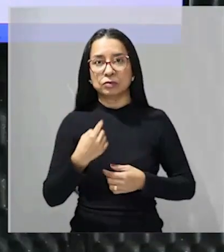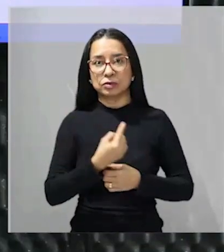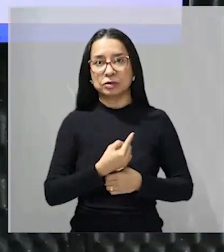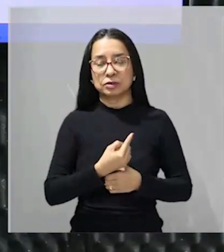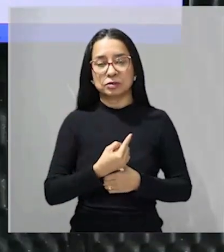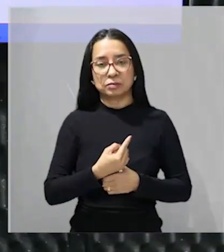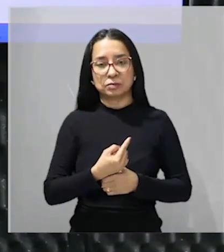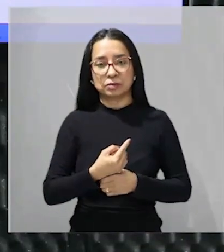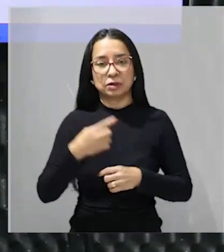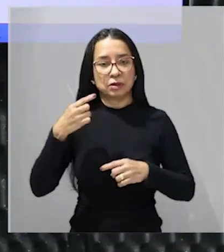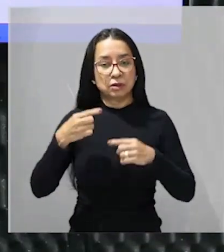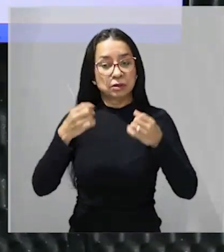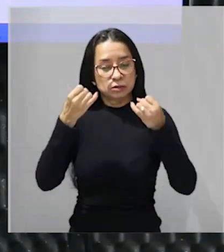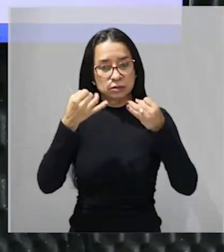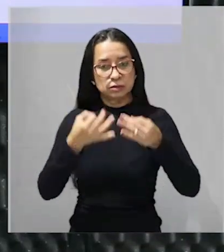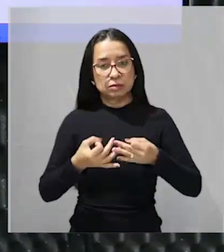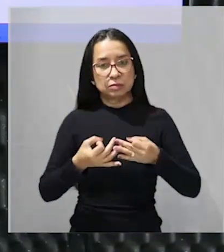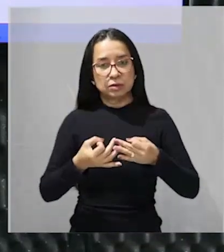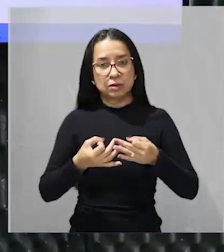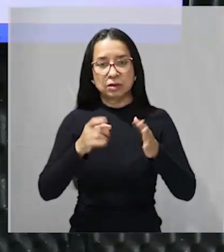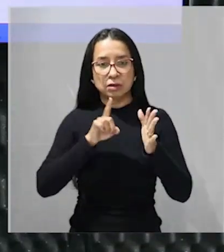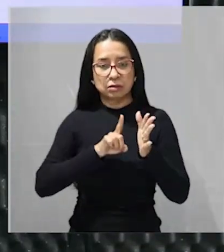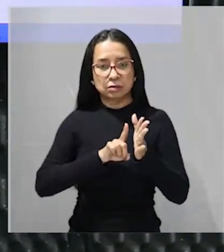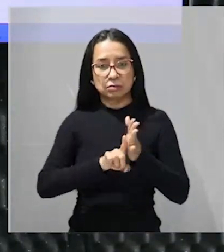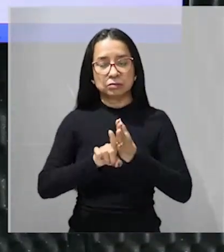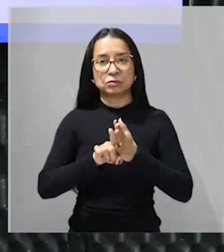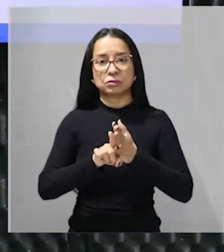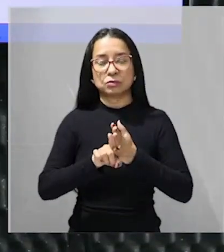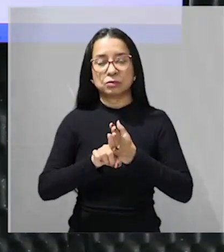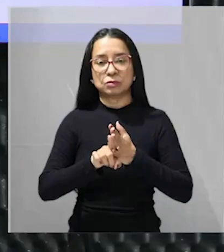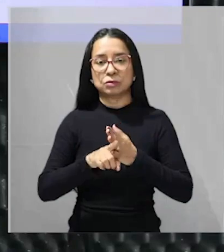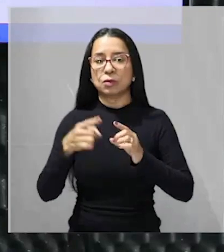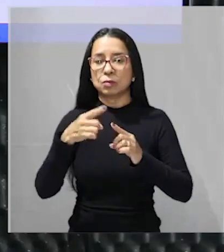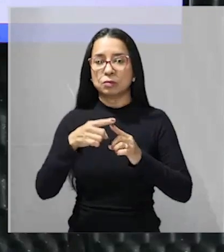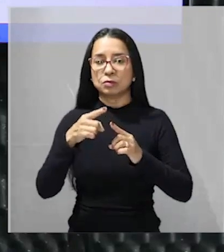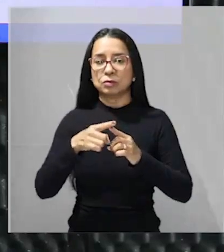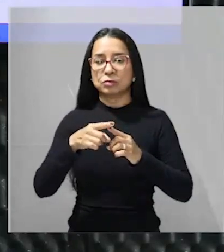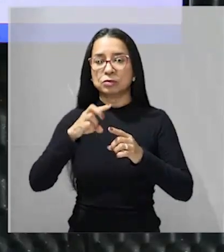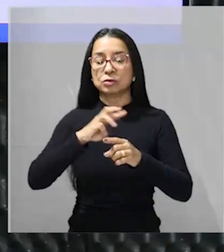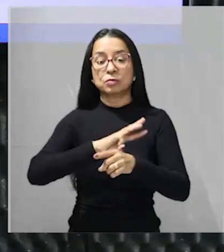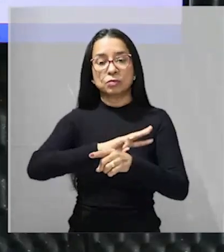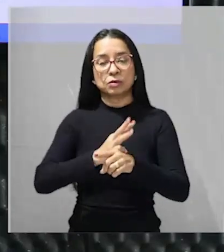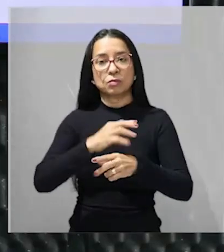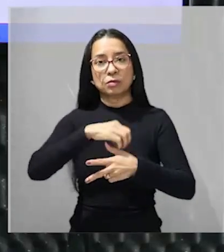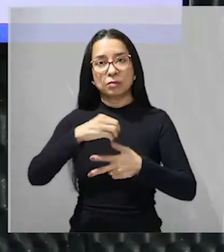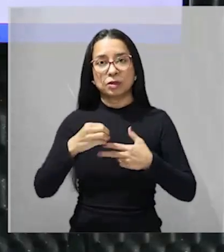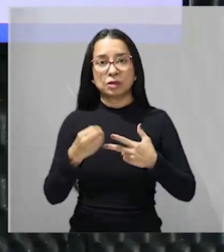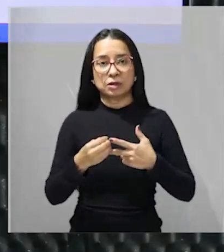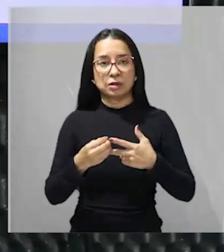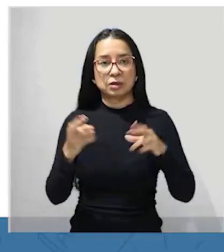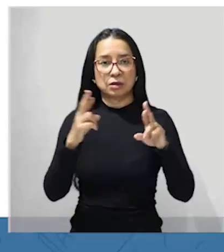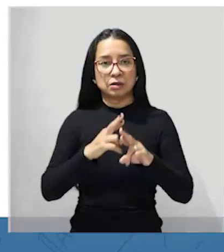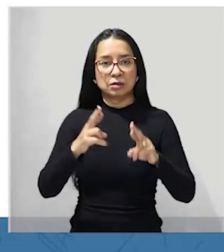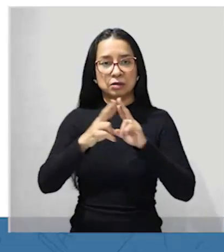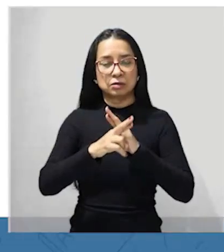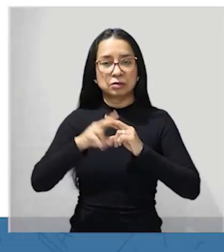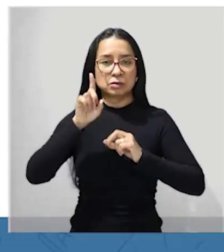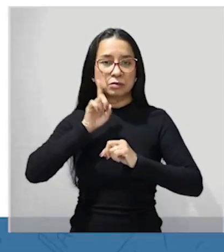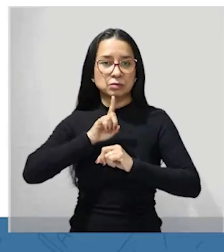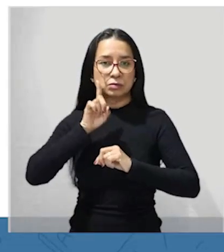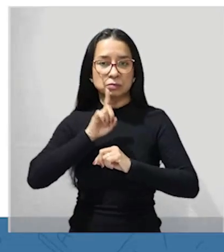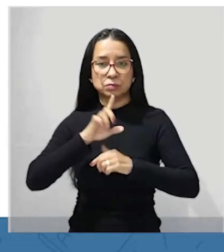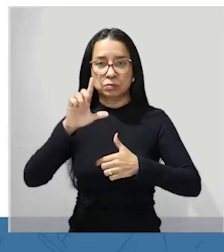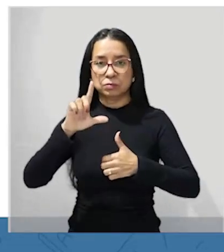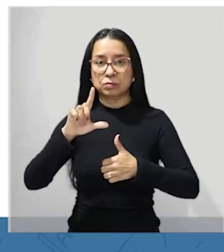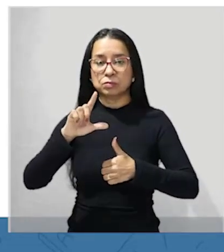itens questões do modelo da UEM e ENEM sobre os Estados Unidos e América Latina no